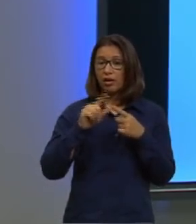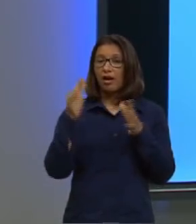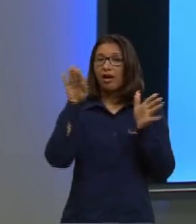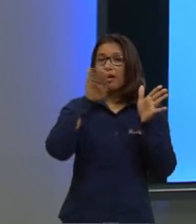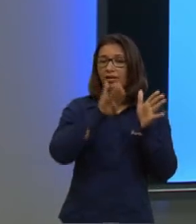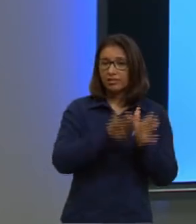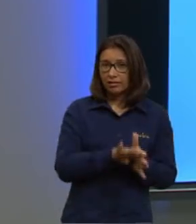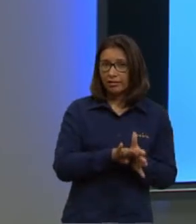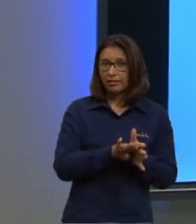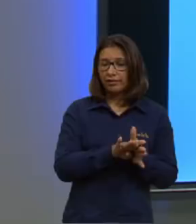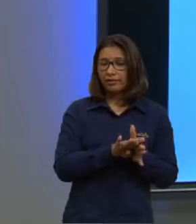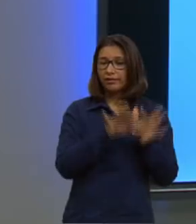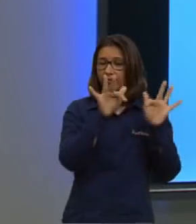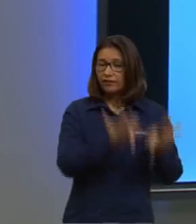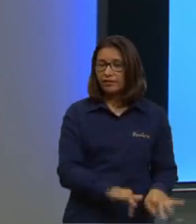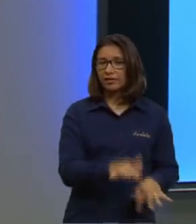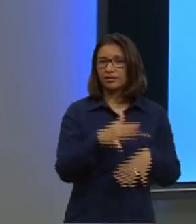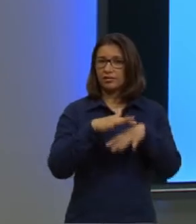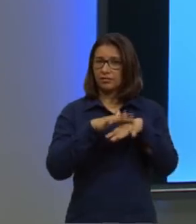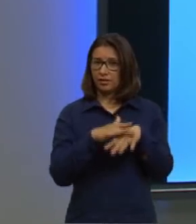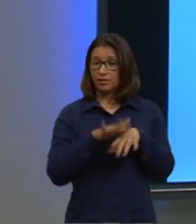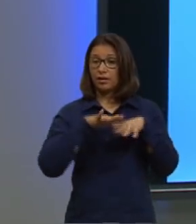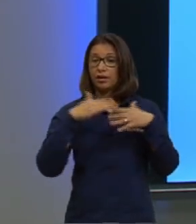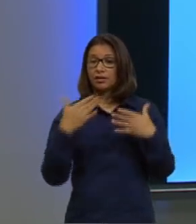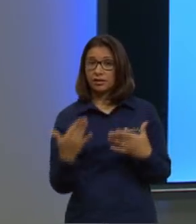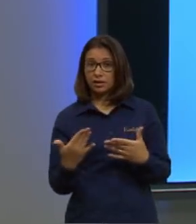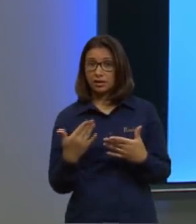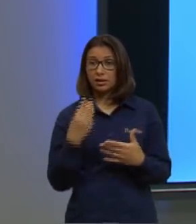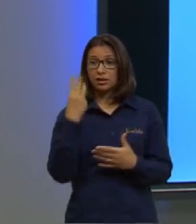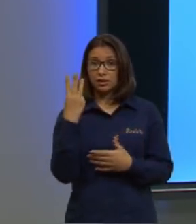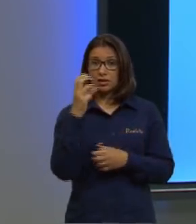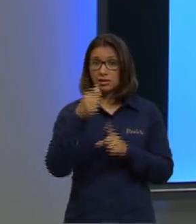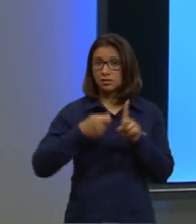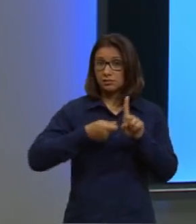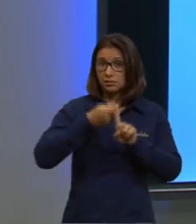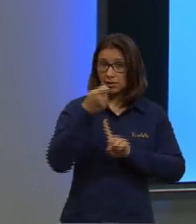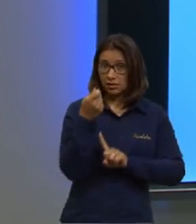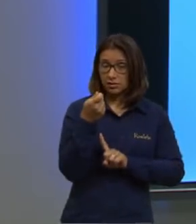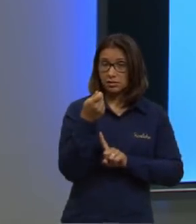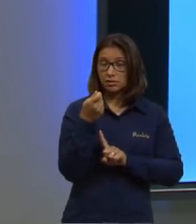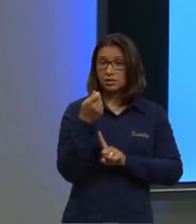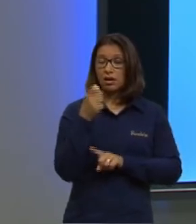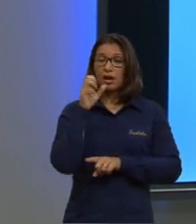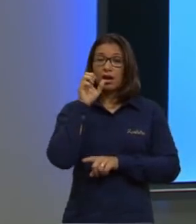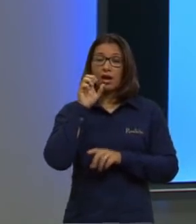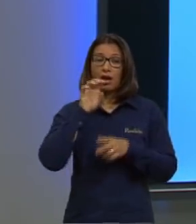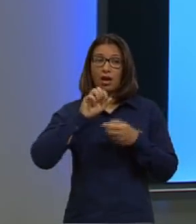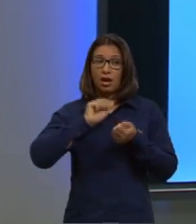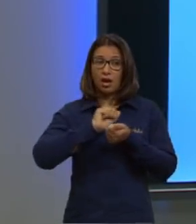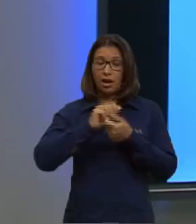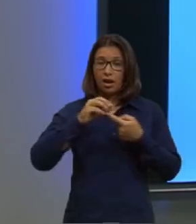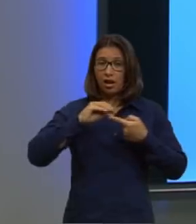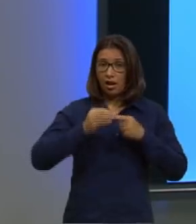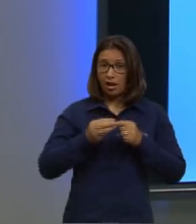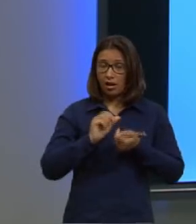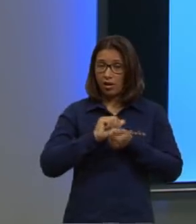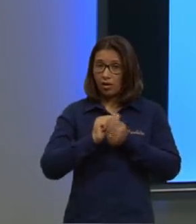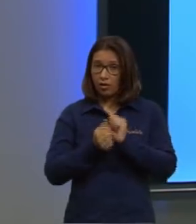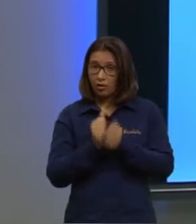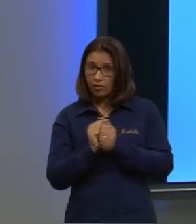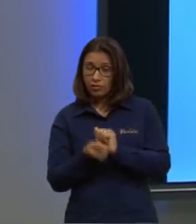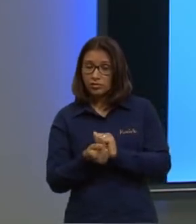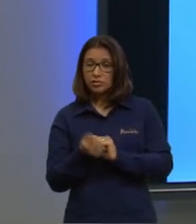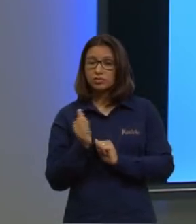debelada assim durante três meses arroz feijão verduras e